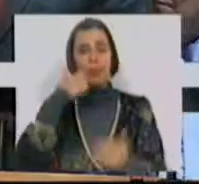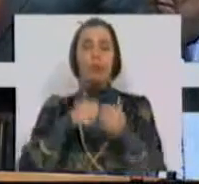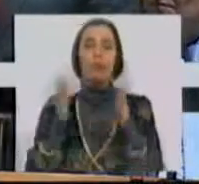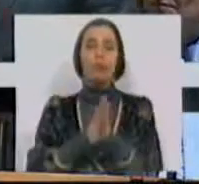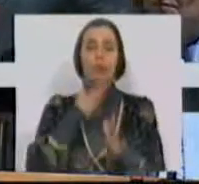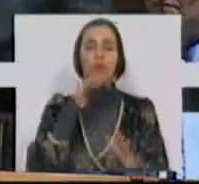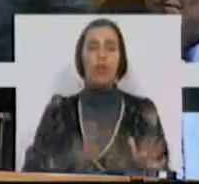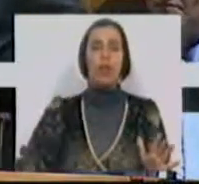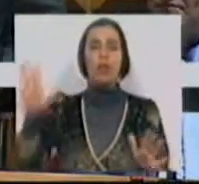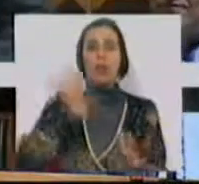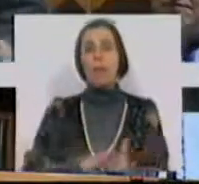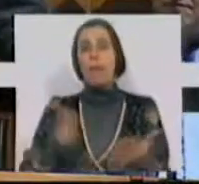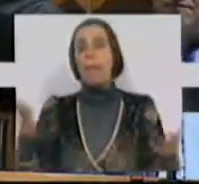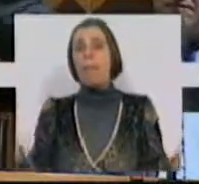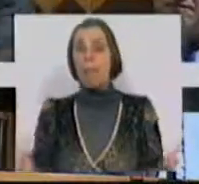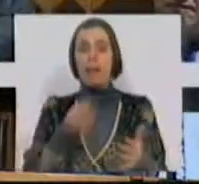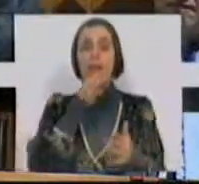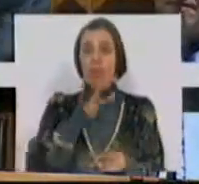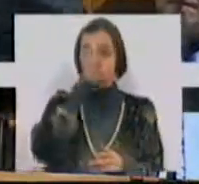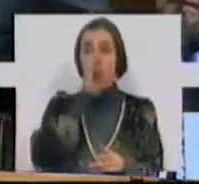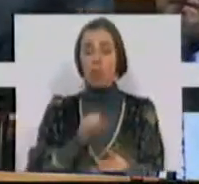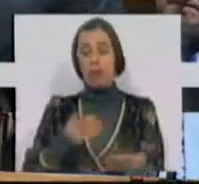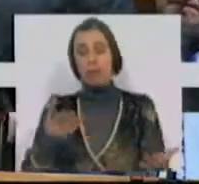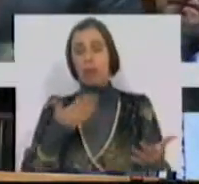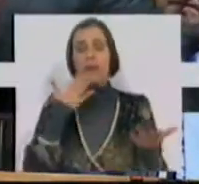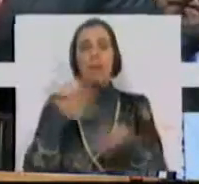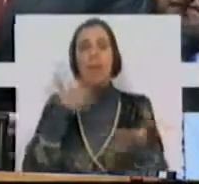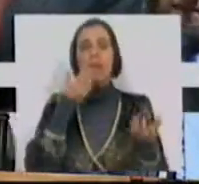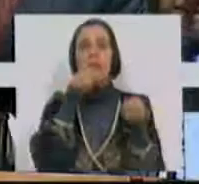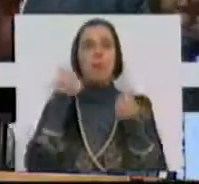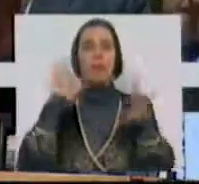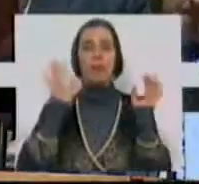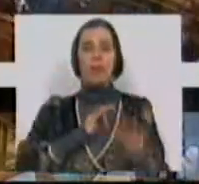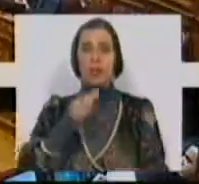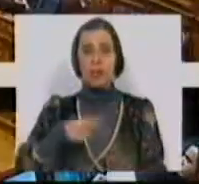toda a região. Portanto, palavras do Governo levas ao vento. Muito obrigado, Sr. Presidente.